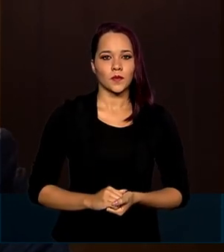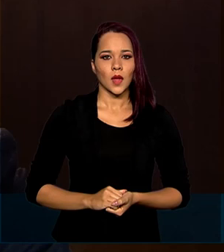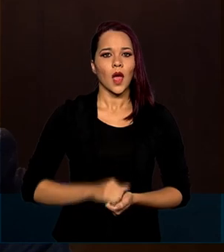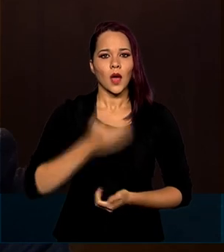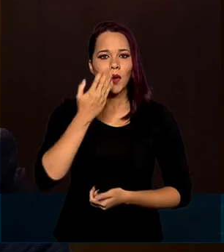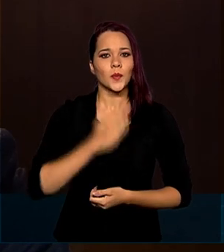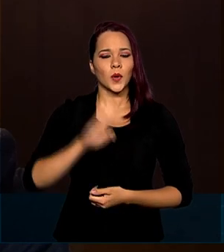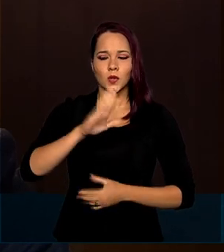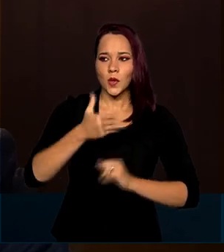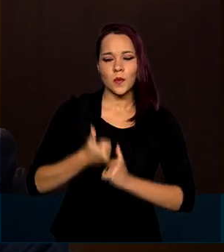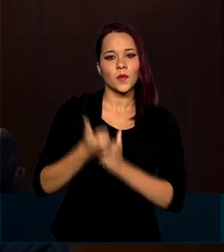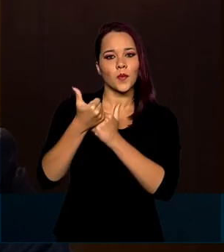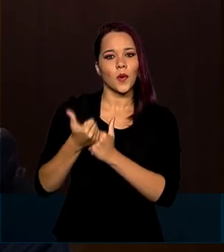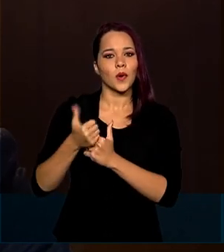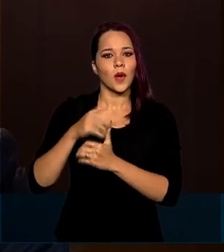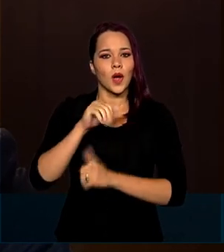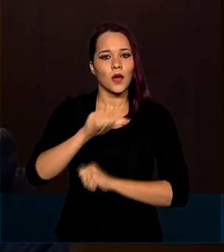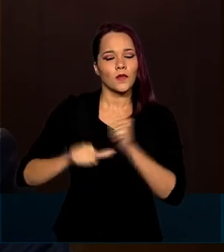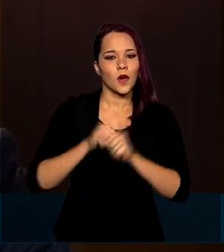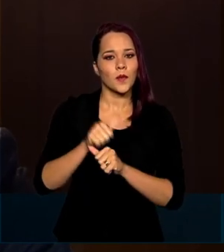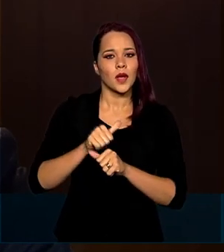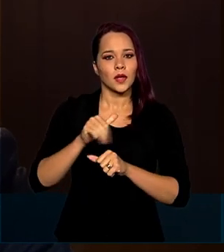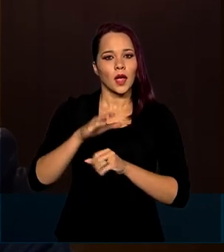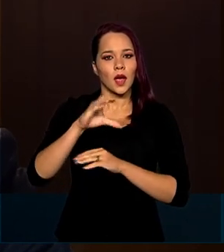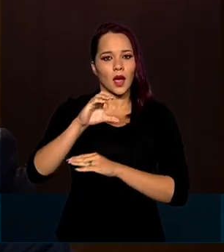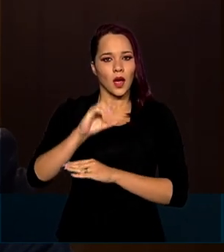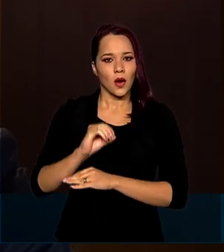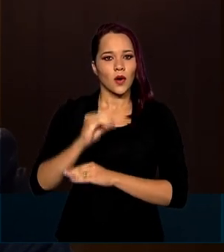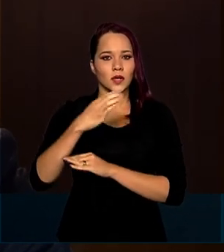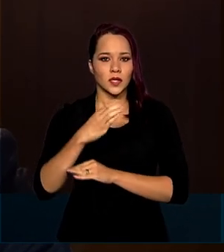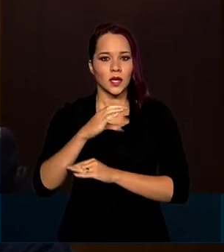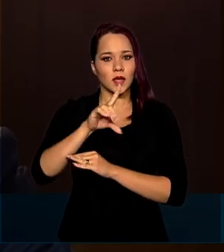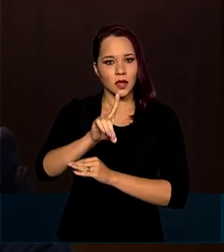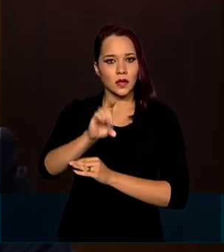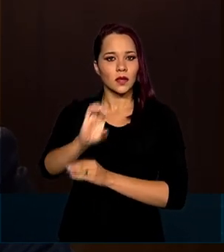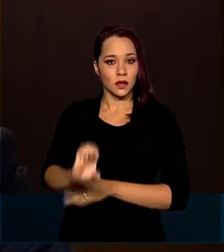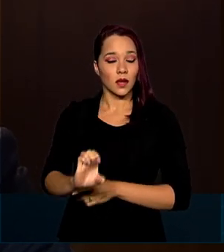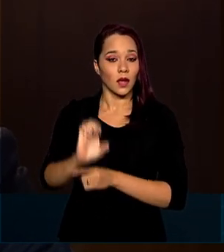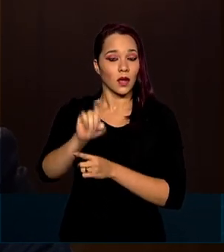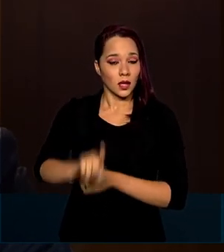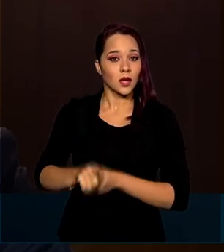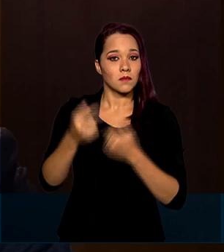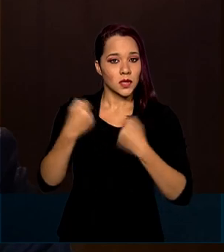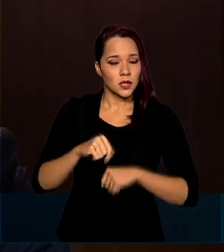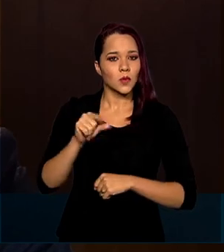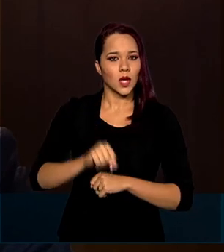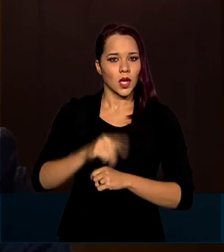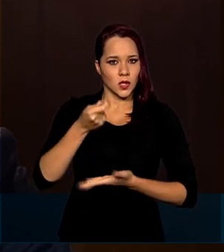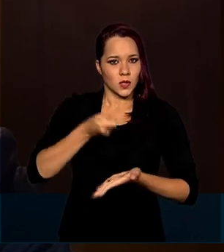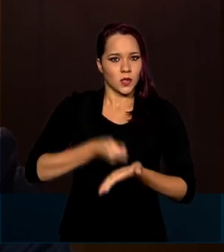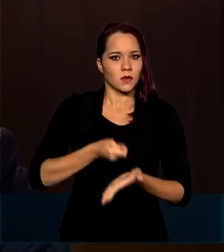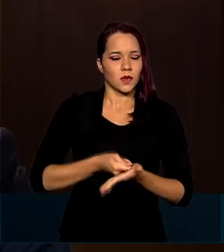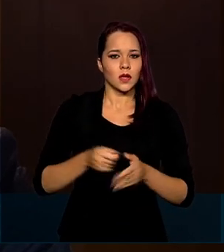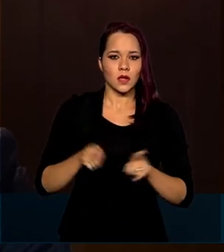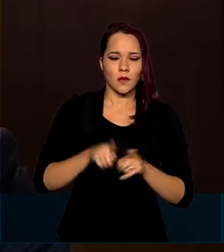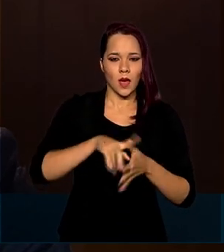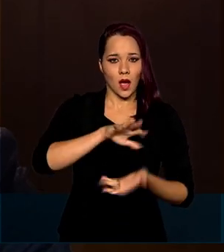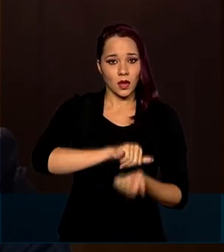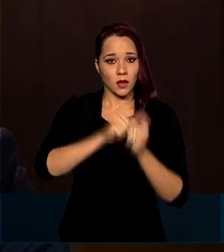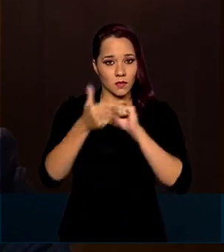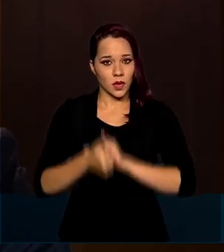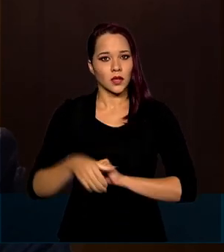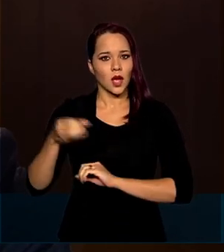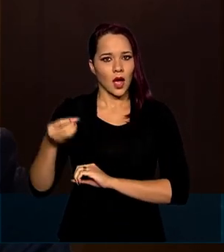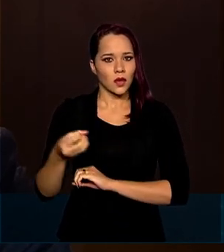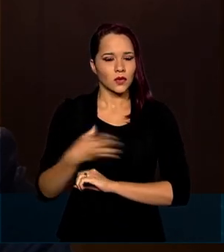nosso apoio à reforma da Organização Mundial do Comércio, que deve prover disciplinas adaptadas às